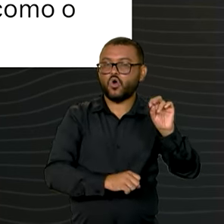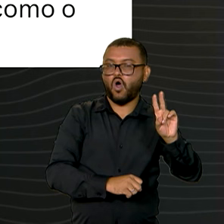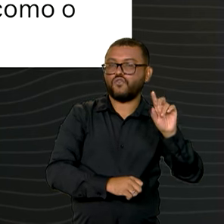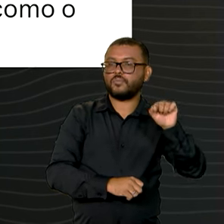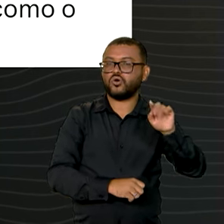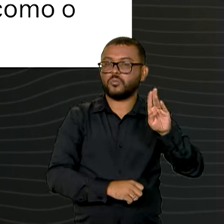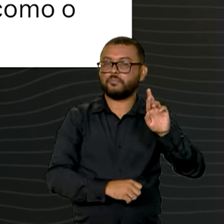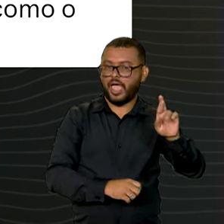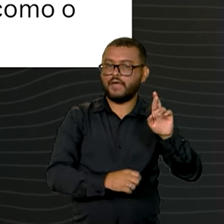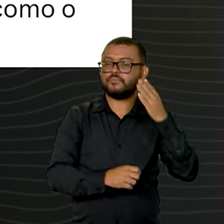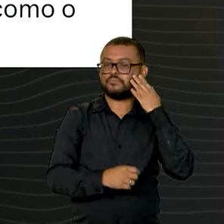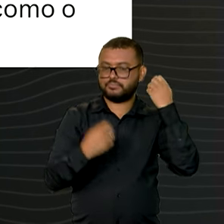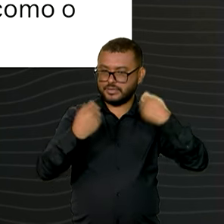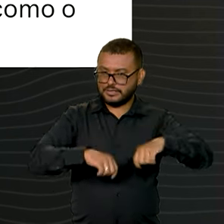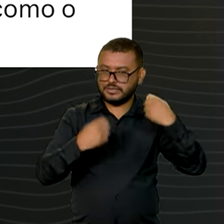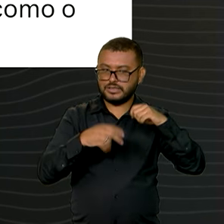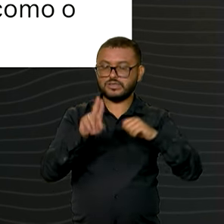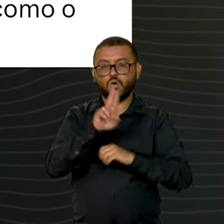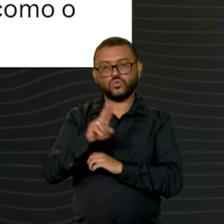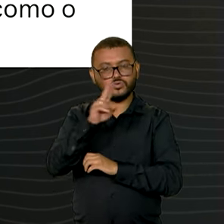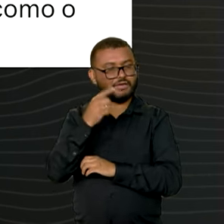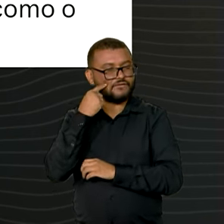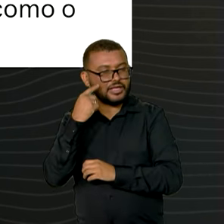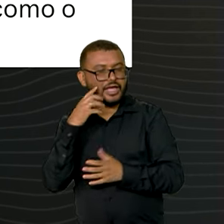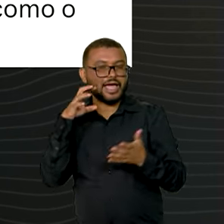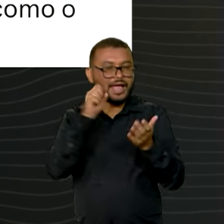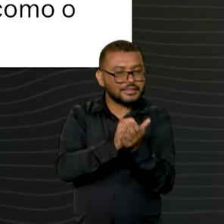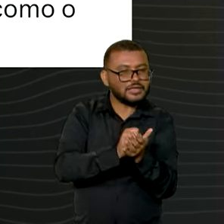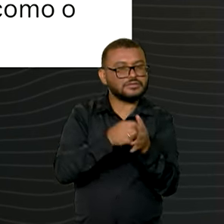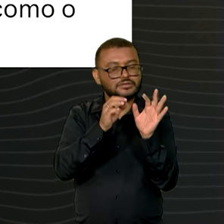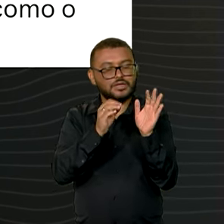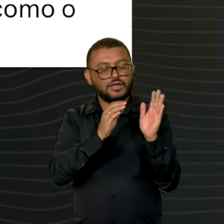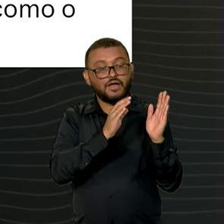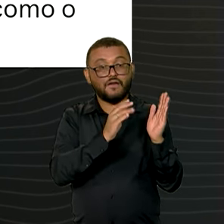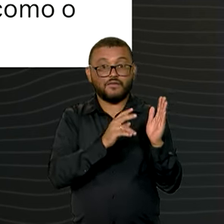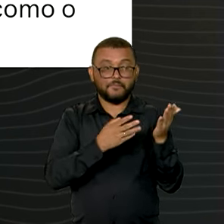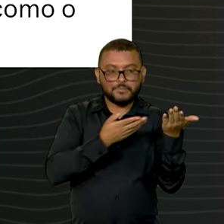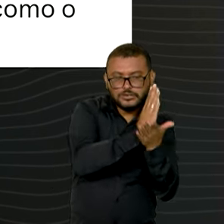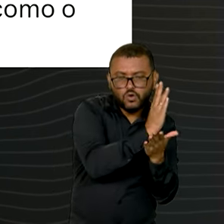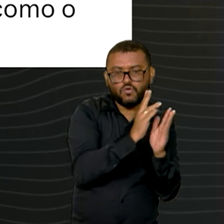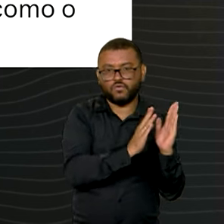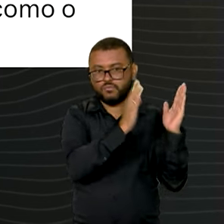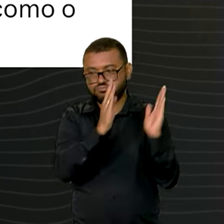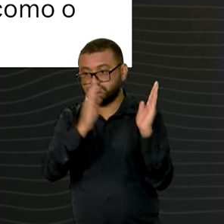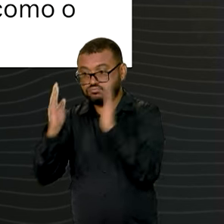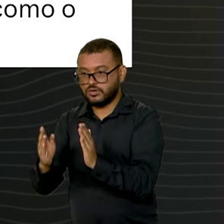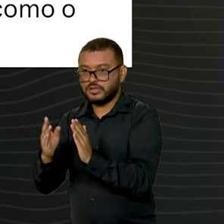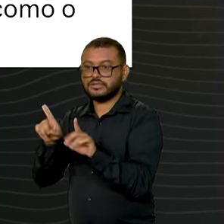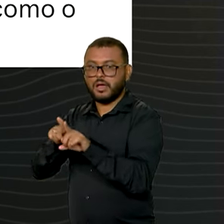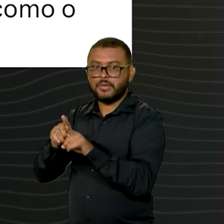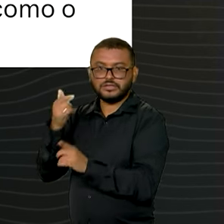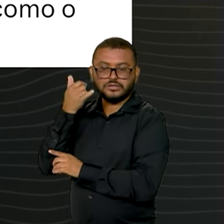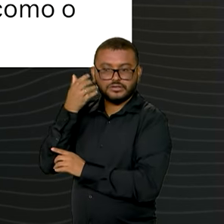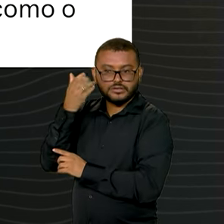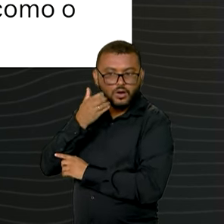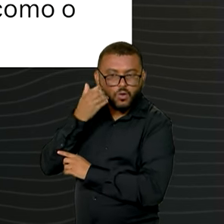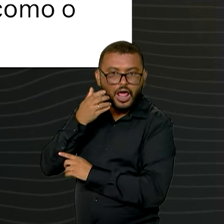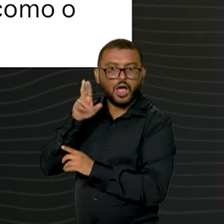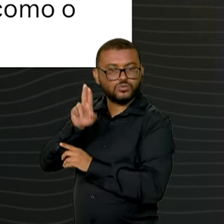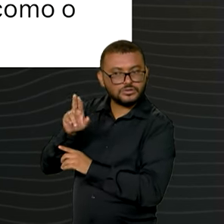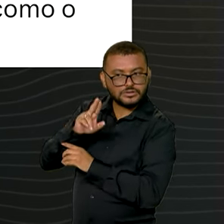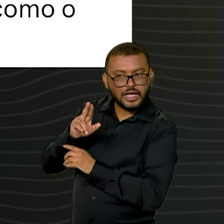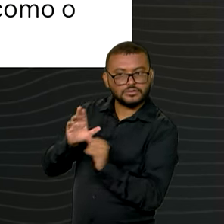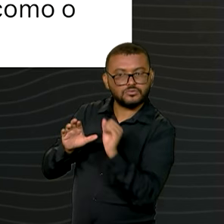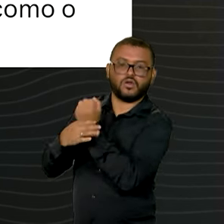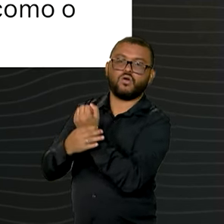GOV-BR, como a validação em duas etapas e a gestão de dispositivos. E caso seja necessário,